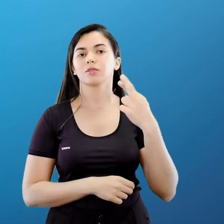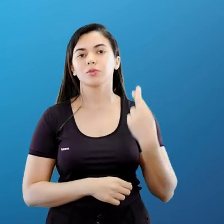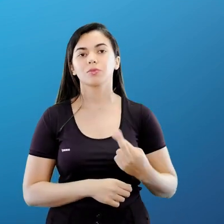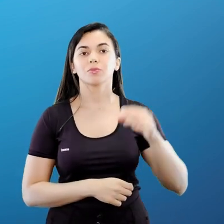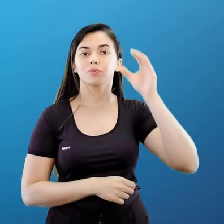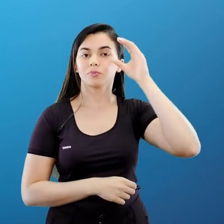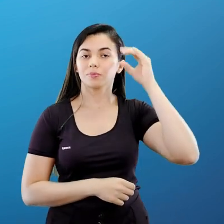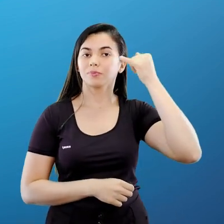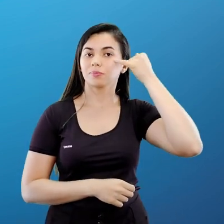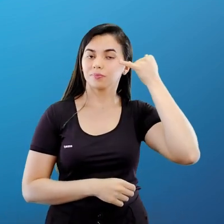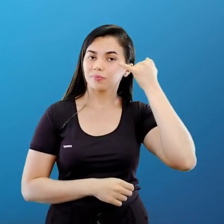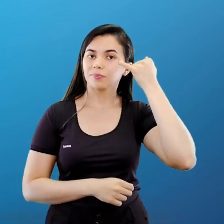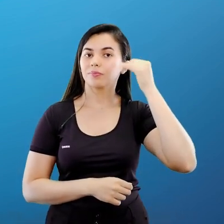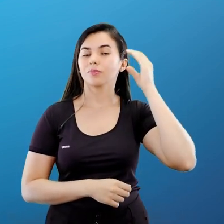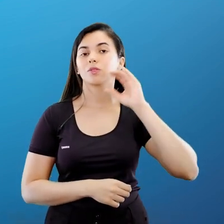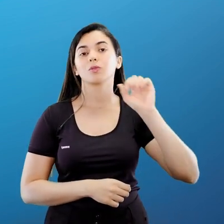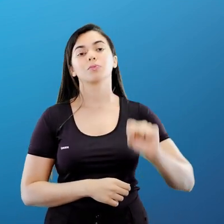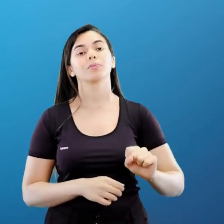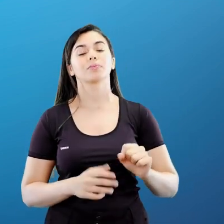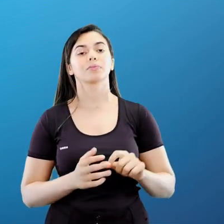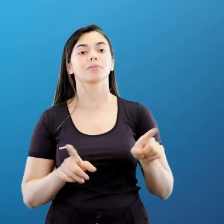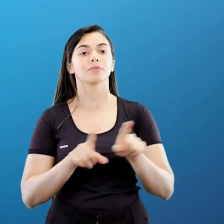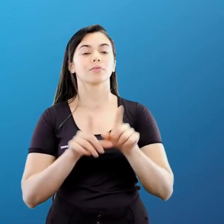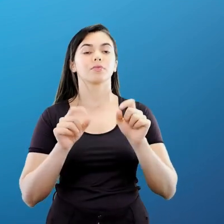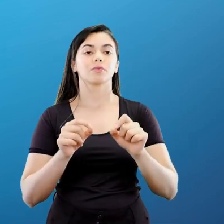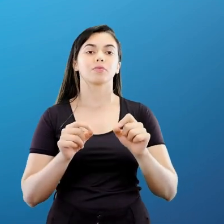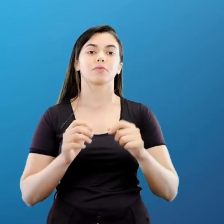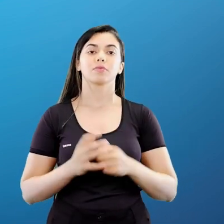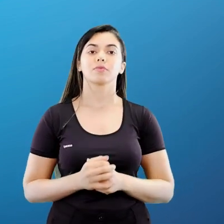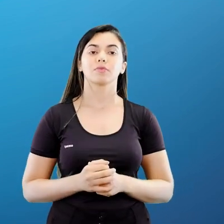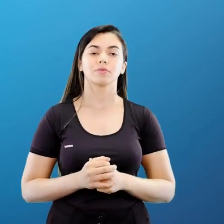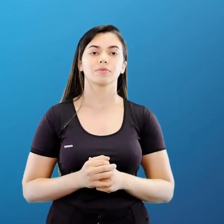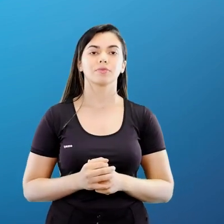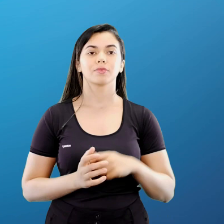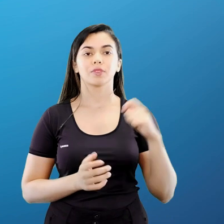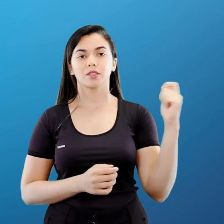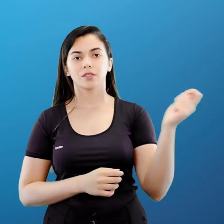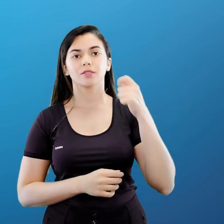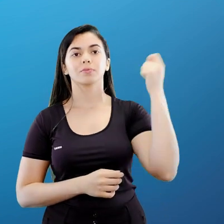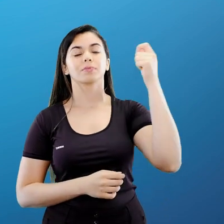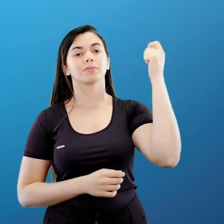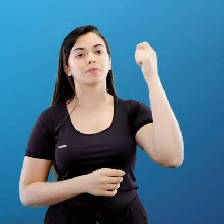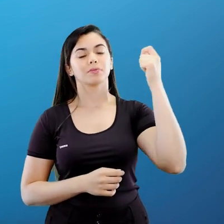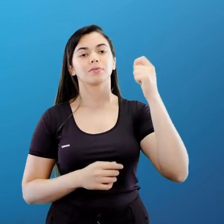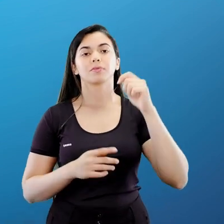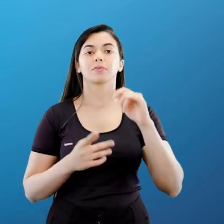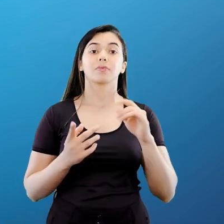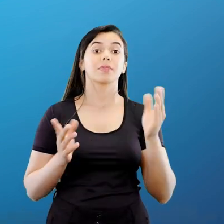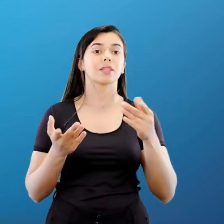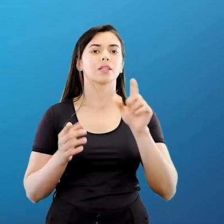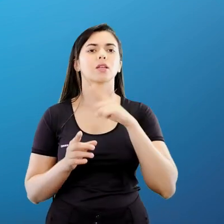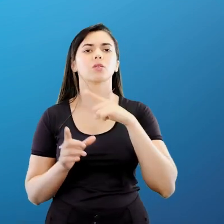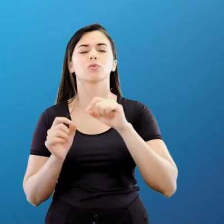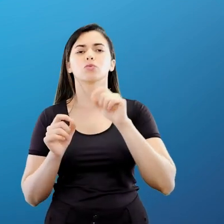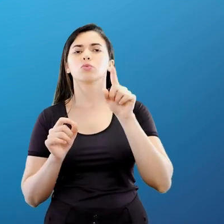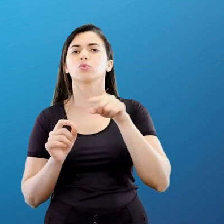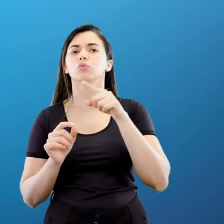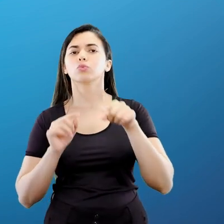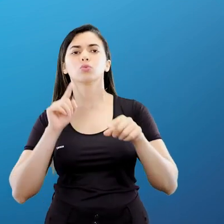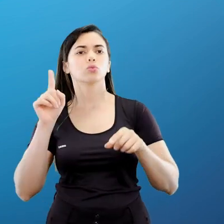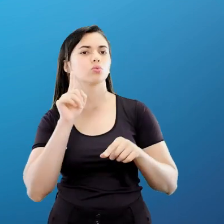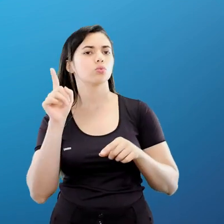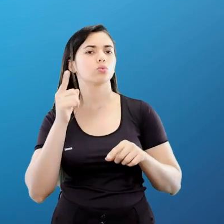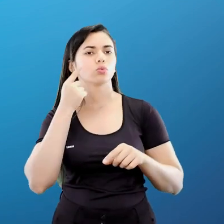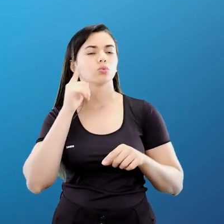África do Sul. Os novos integrantes. Seria a Argentina, botei um X aí, porque o atual presidente